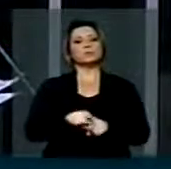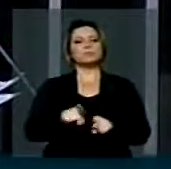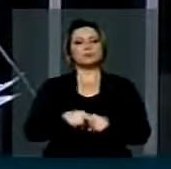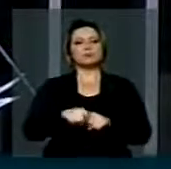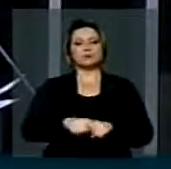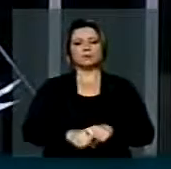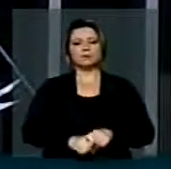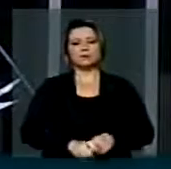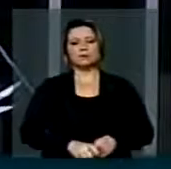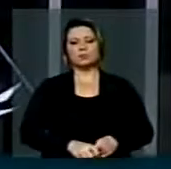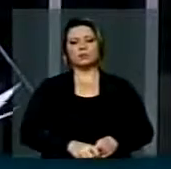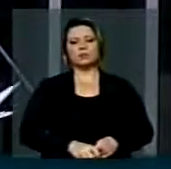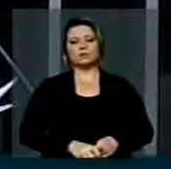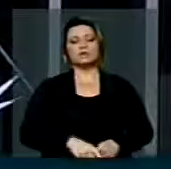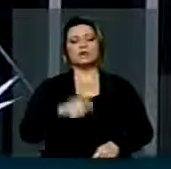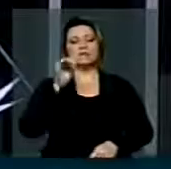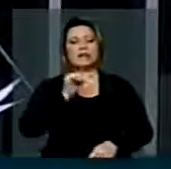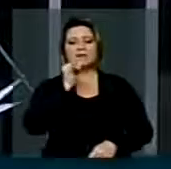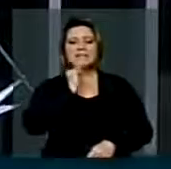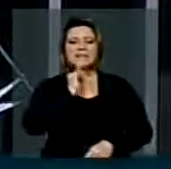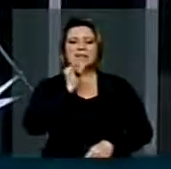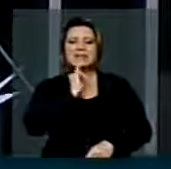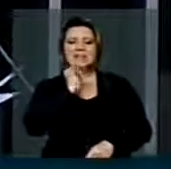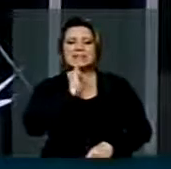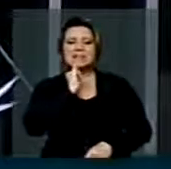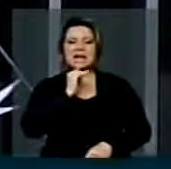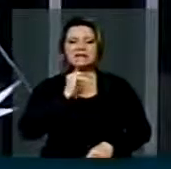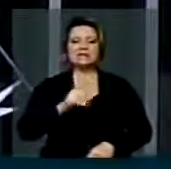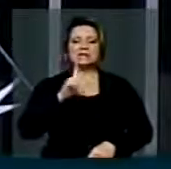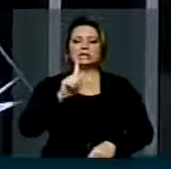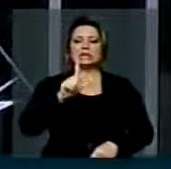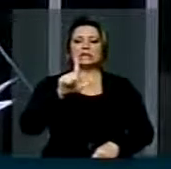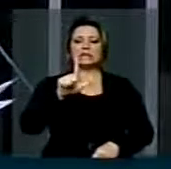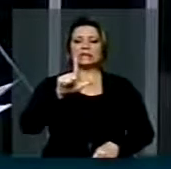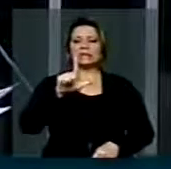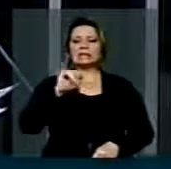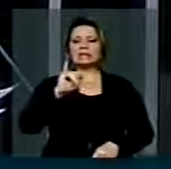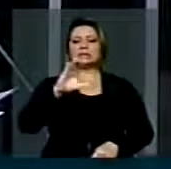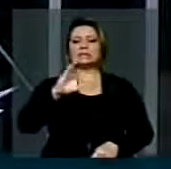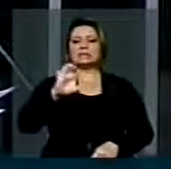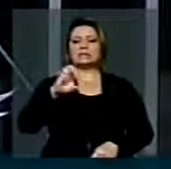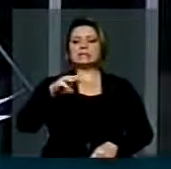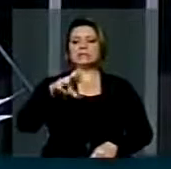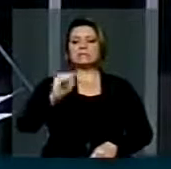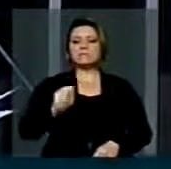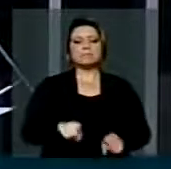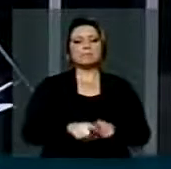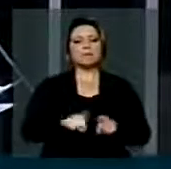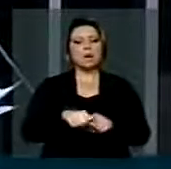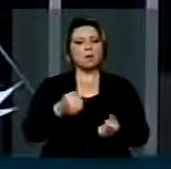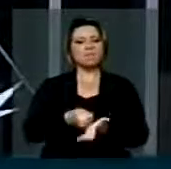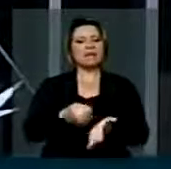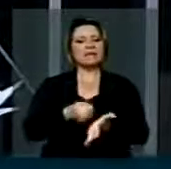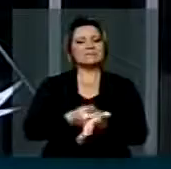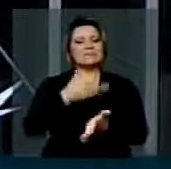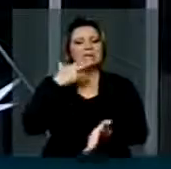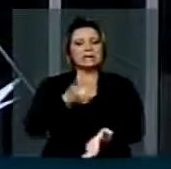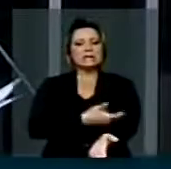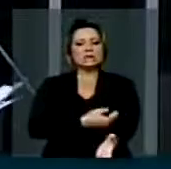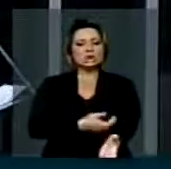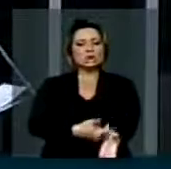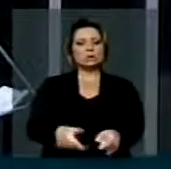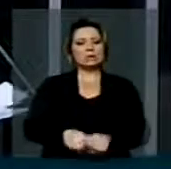obrigatoriedade do teste de glicemia capilar em hospitais, prontos-socorros e unidades